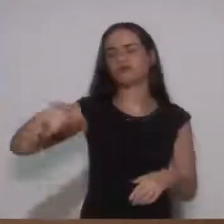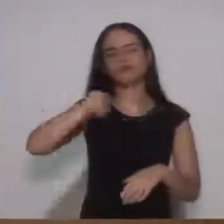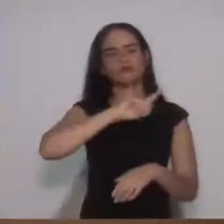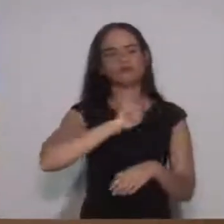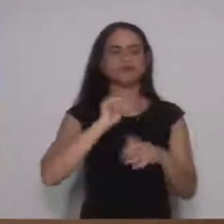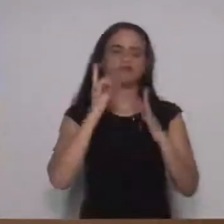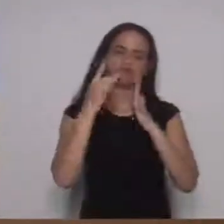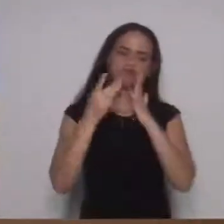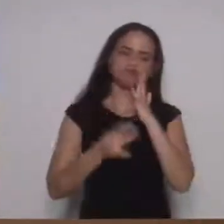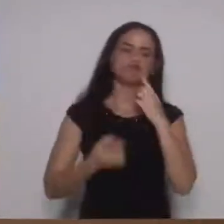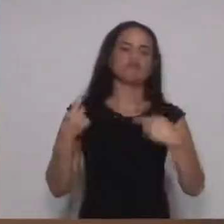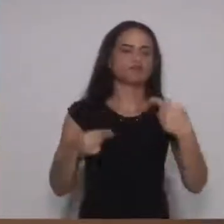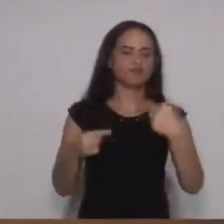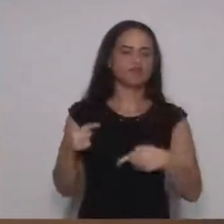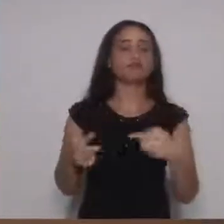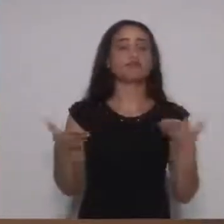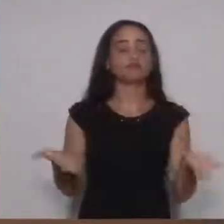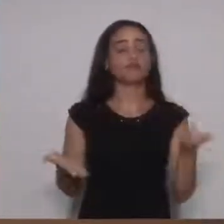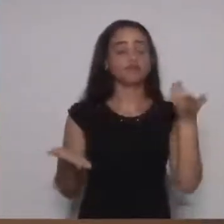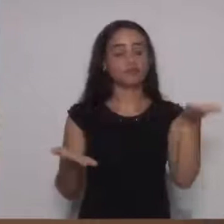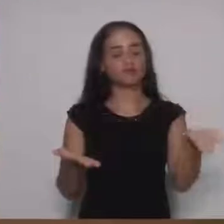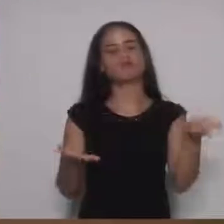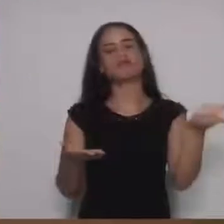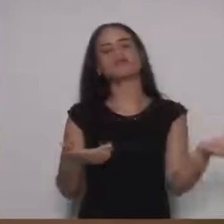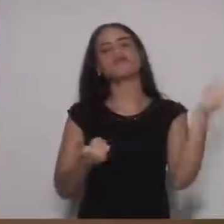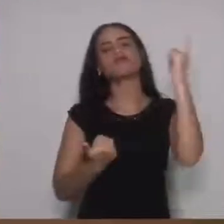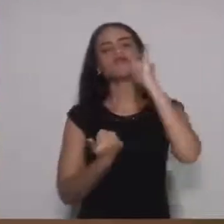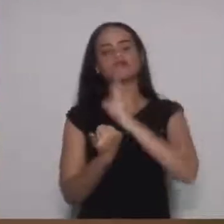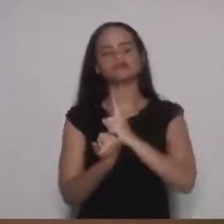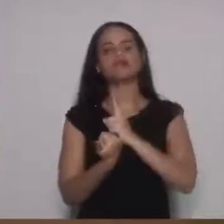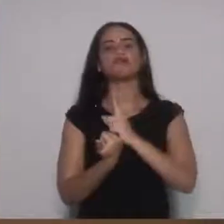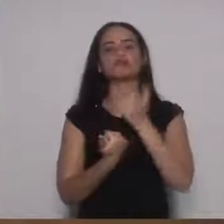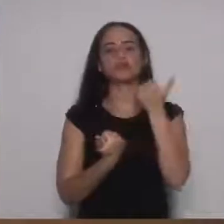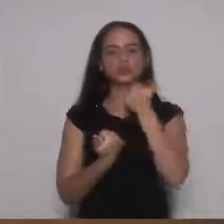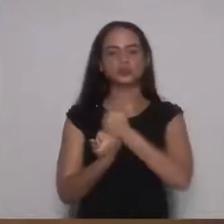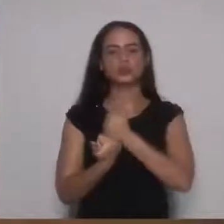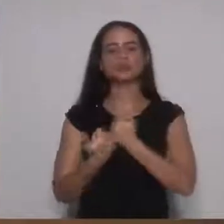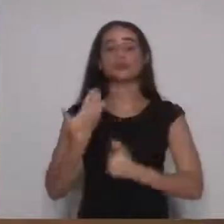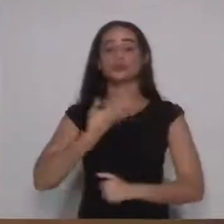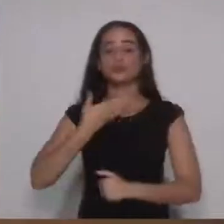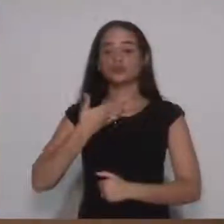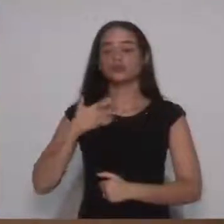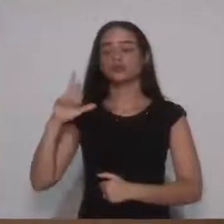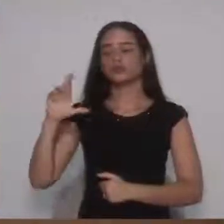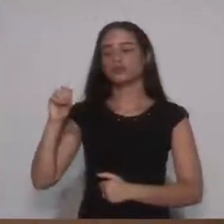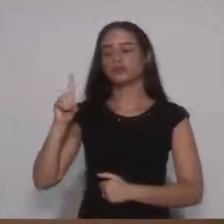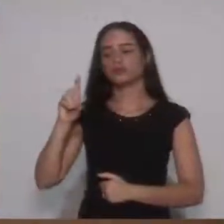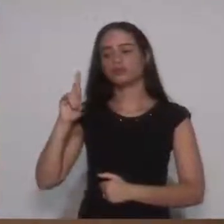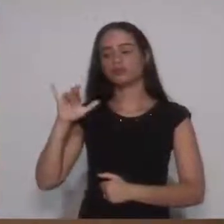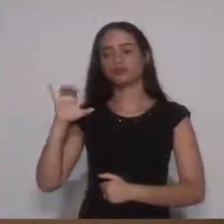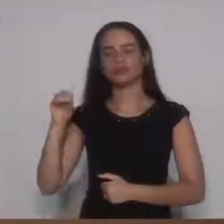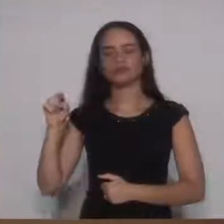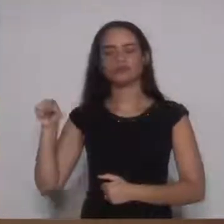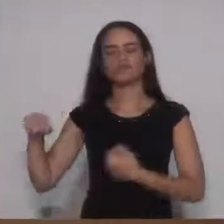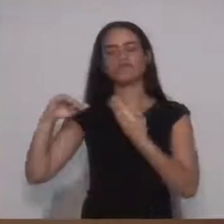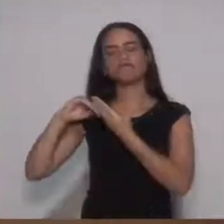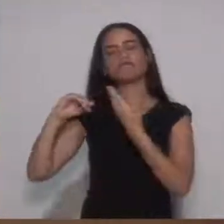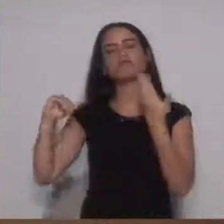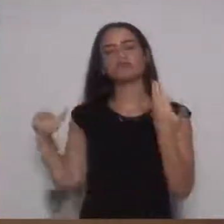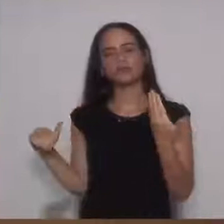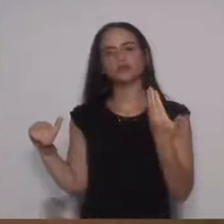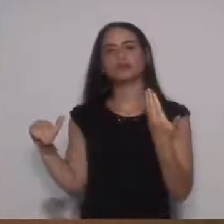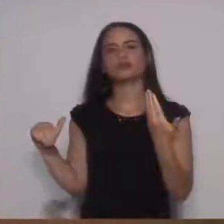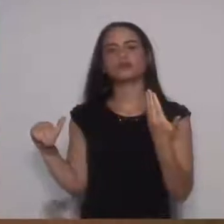e que veio aí substituir um grande amigo nosso, o Rodrigo Paixão, que está afastado por motivos